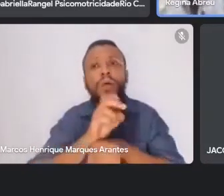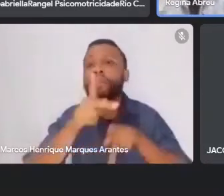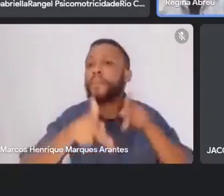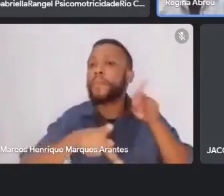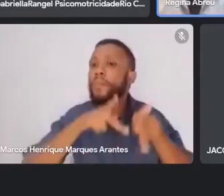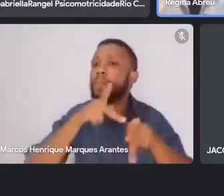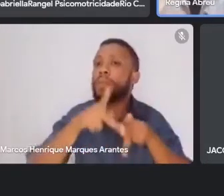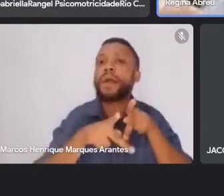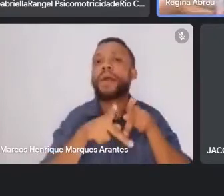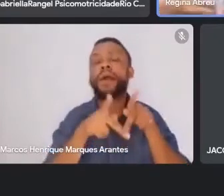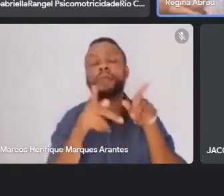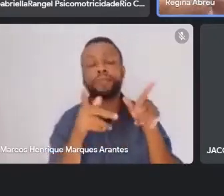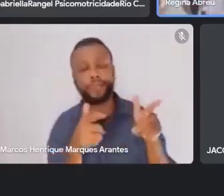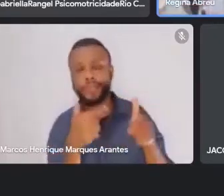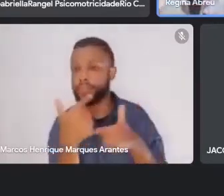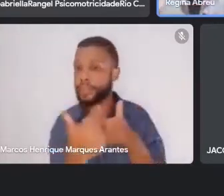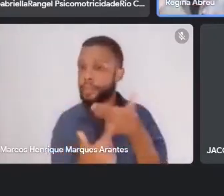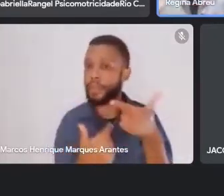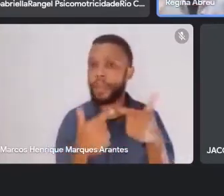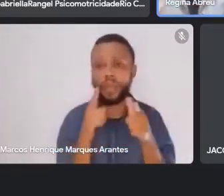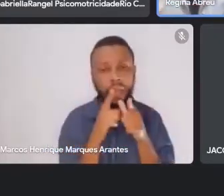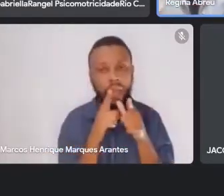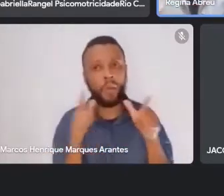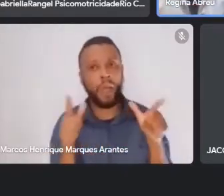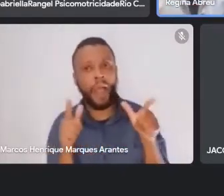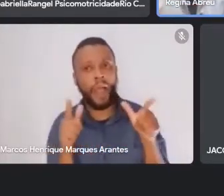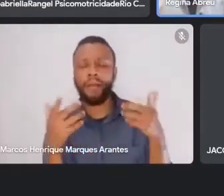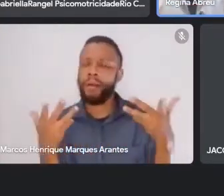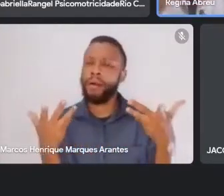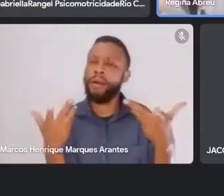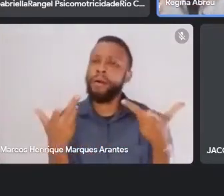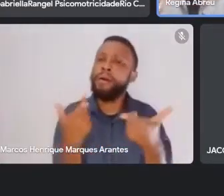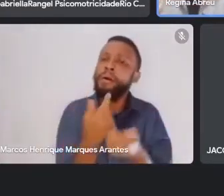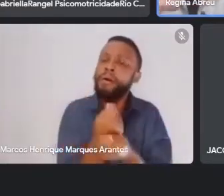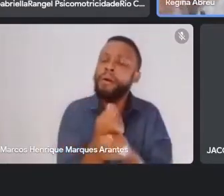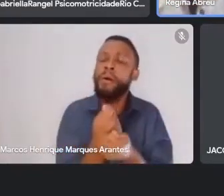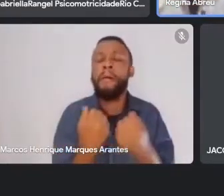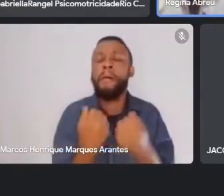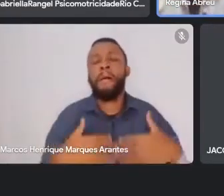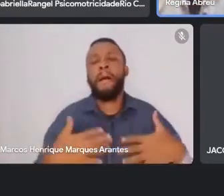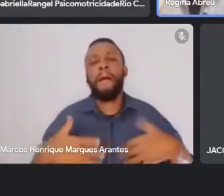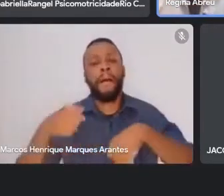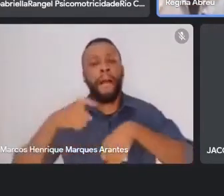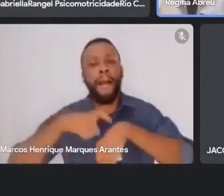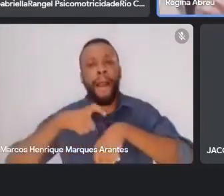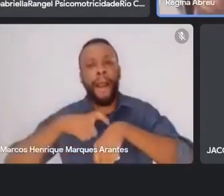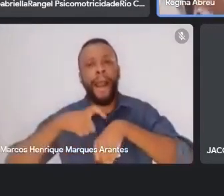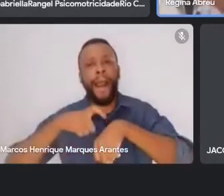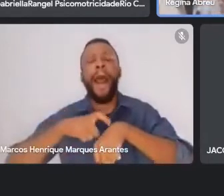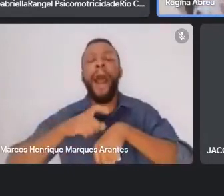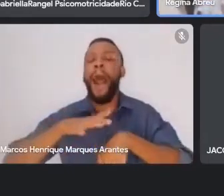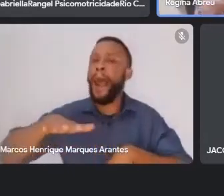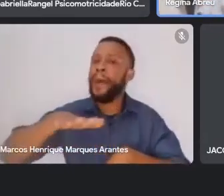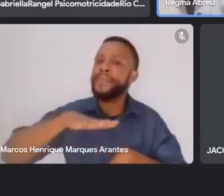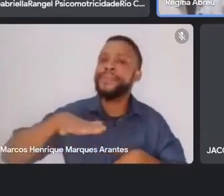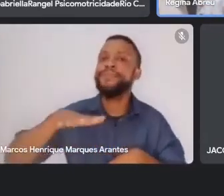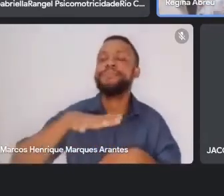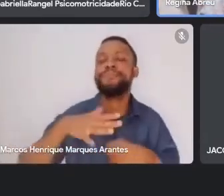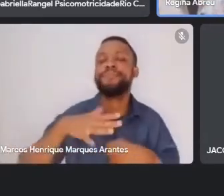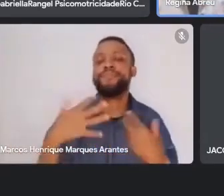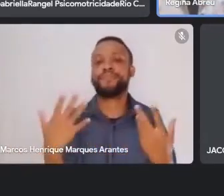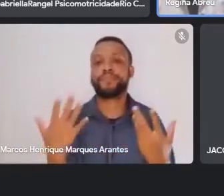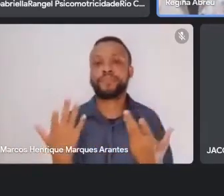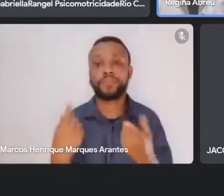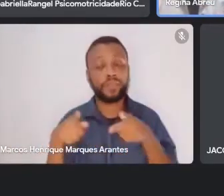linguagem, né, que é uma coisa magnífica, assim, naquele momento, que é um momento, quer dizer, já, inclusive,